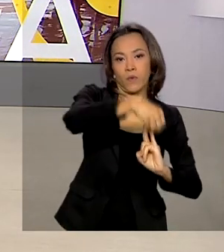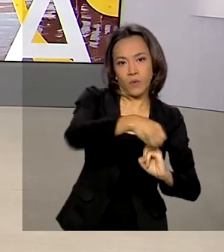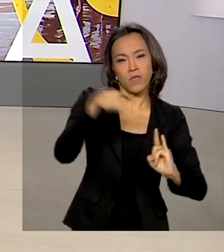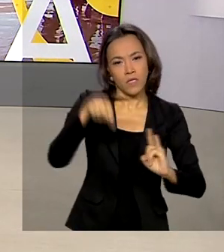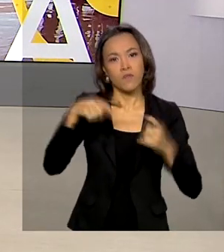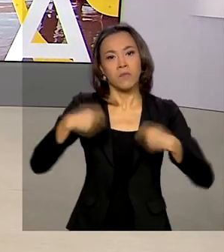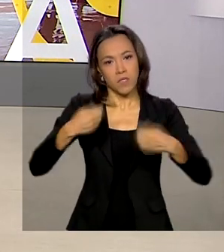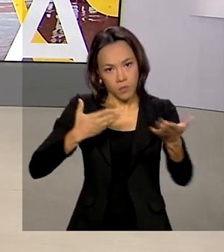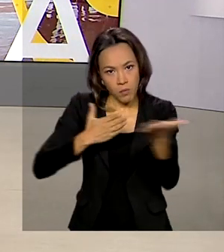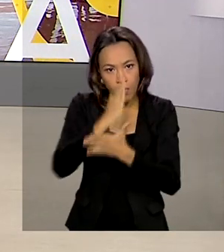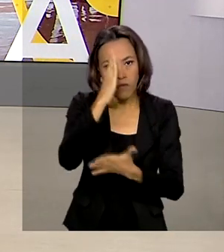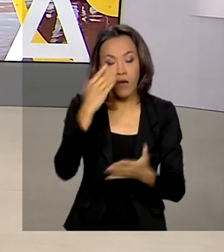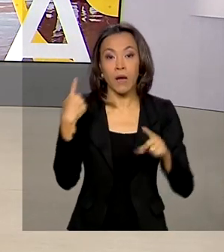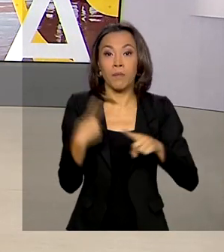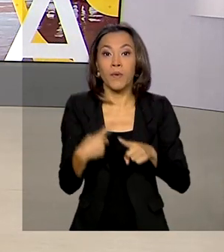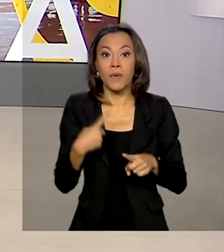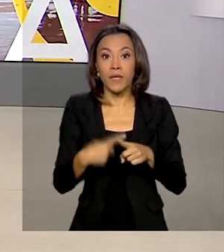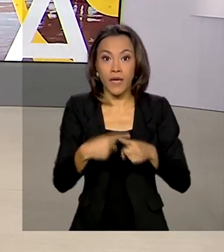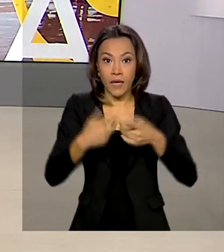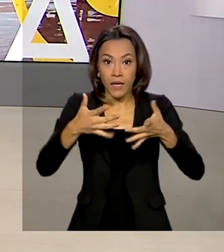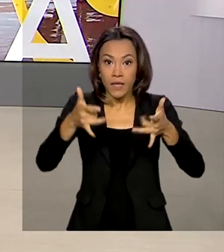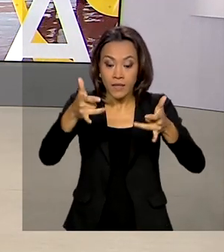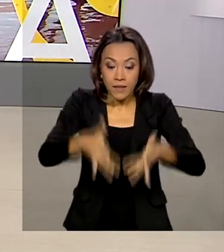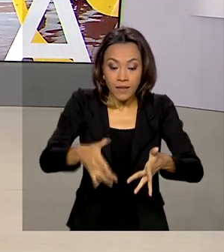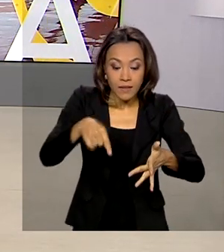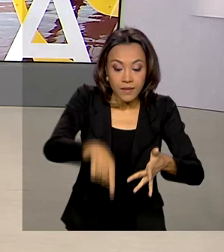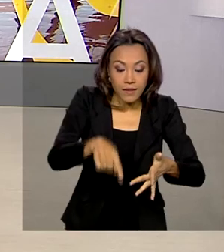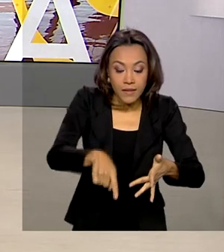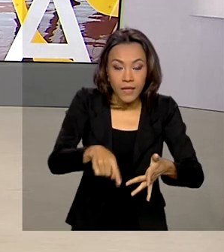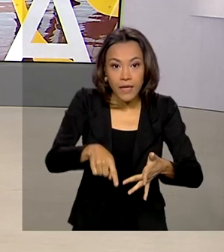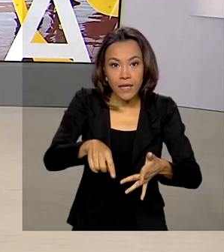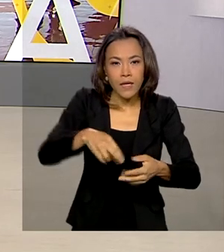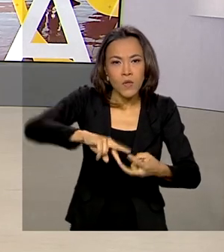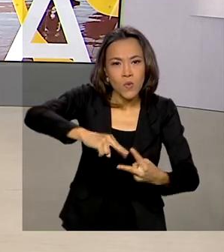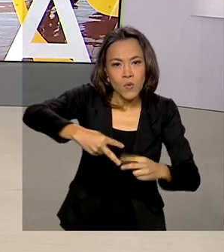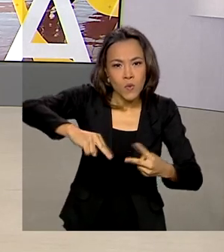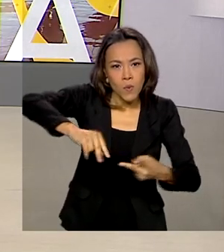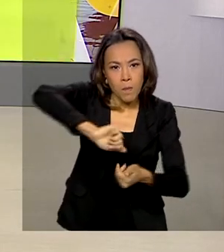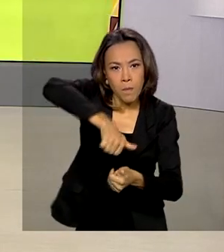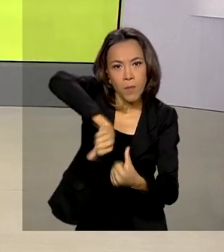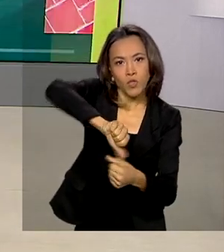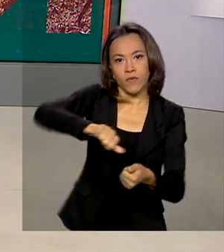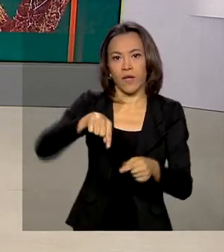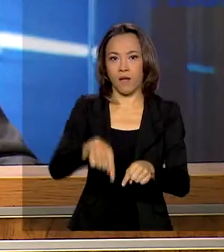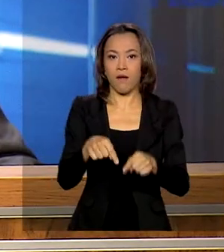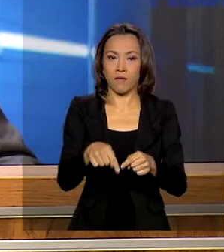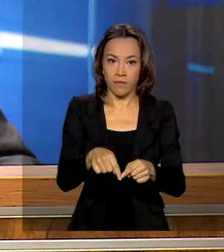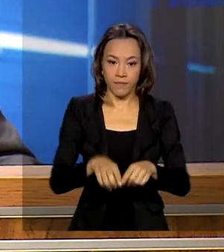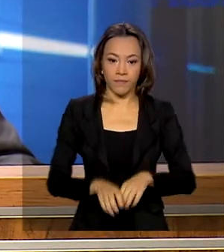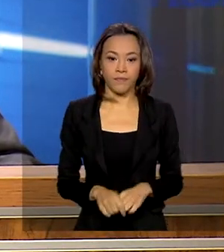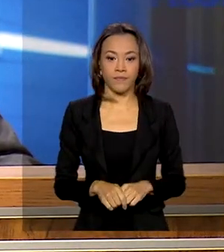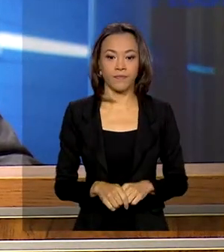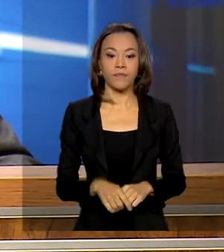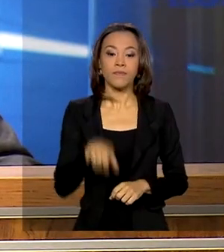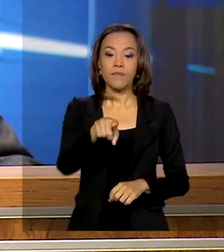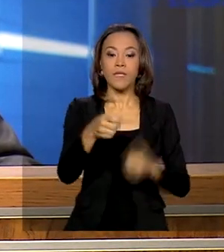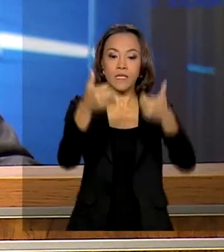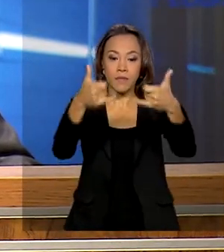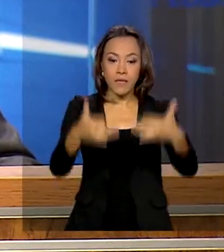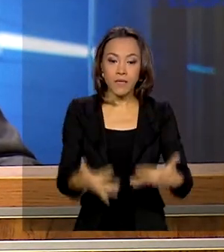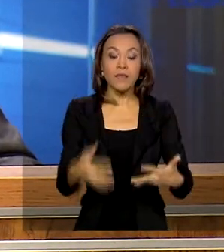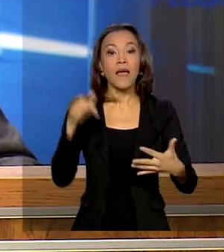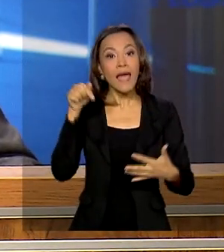necessária porque o imunizante tem material geneticamente modificado na composição. Essa vacina, sendo